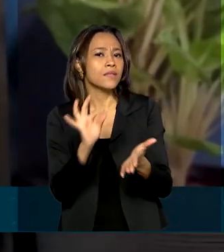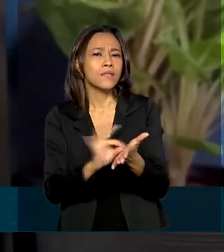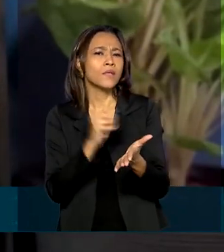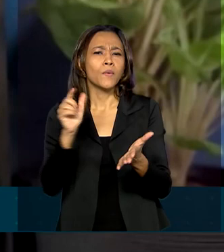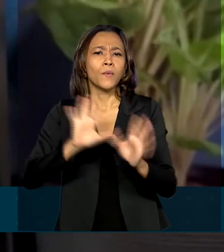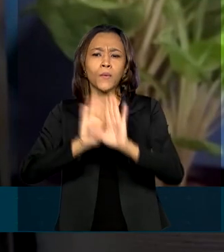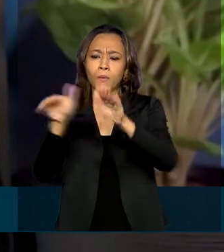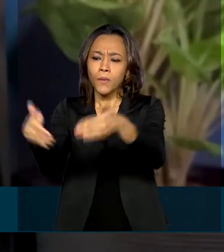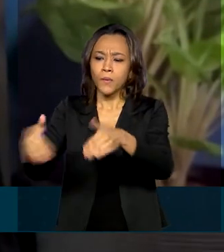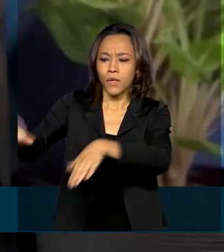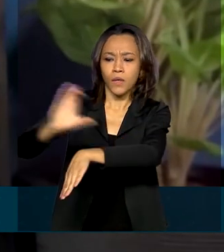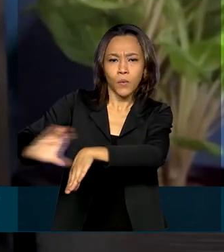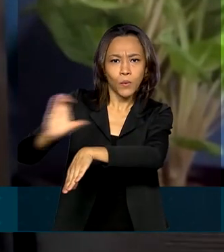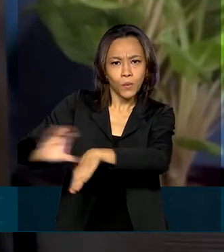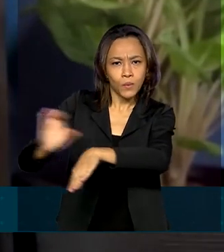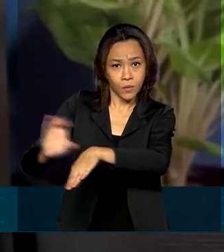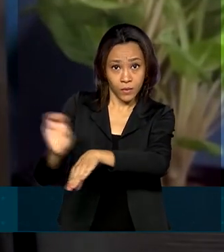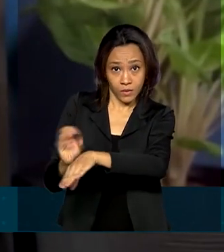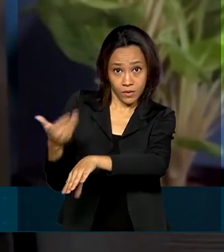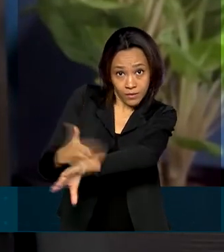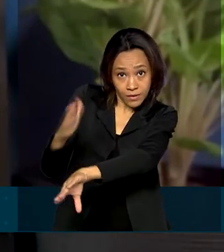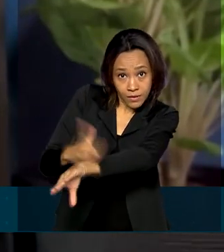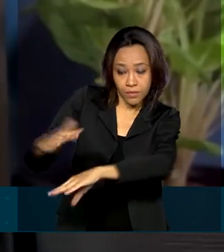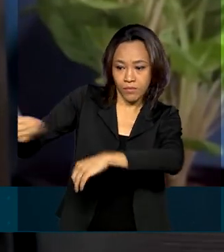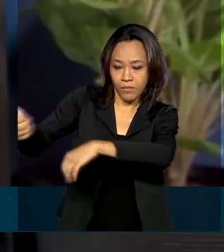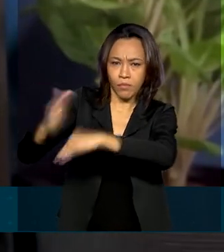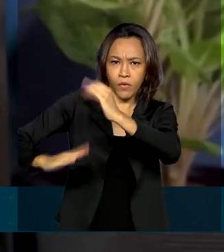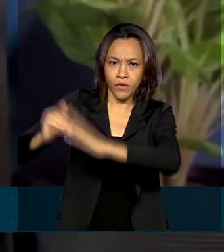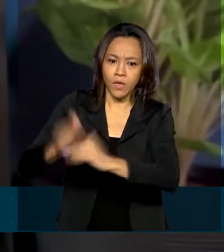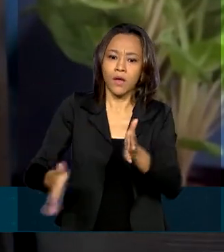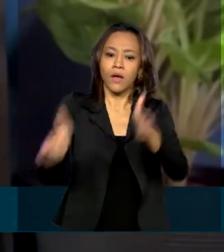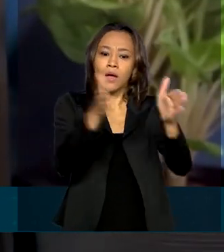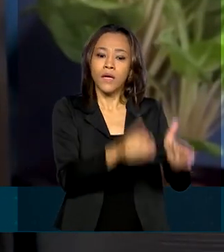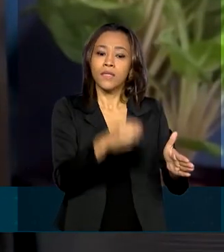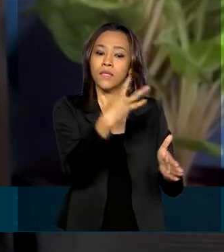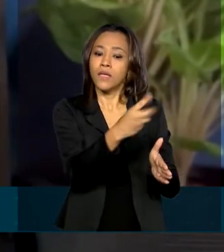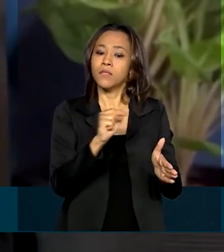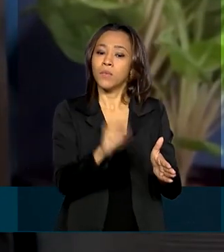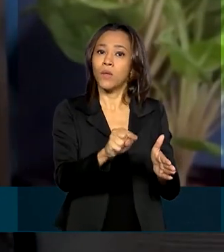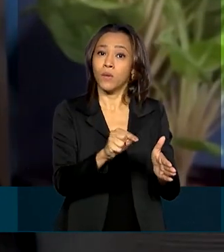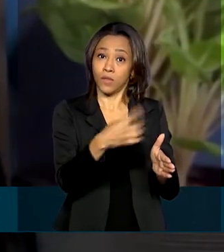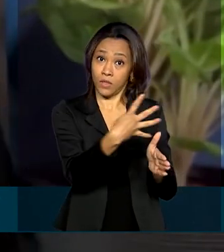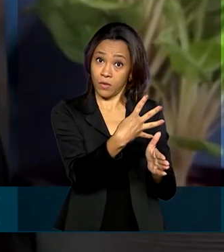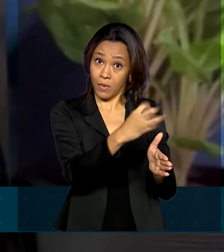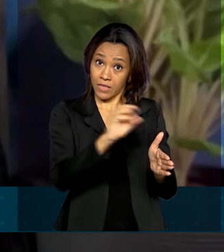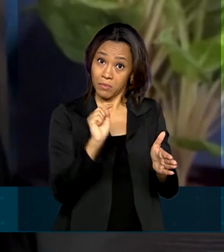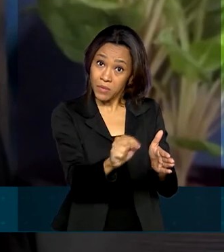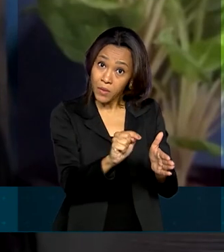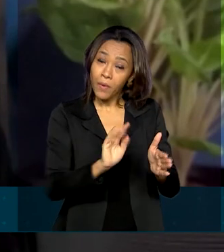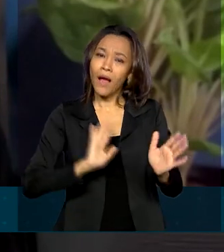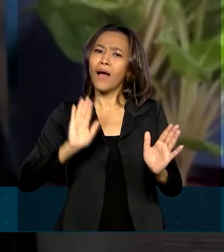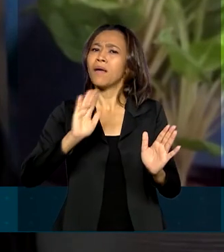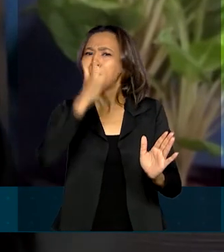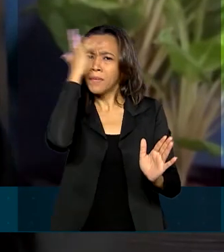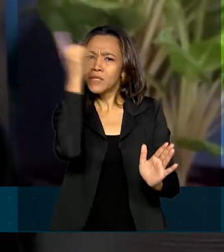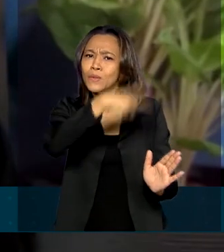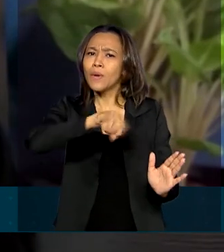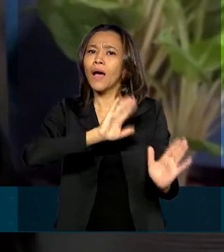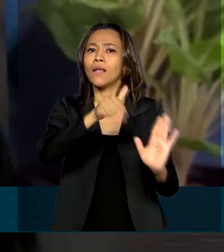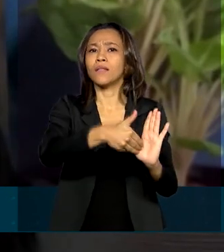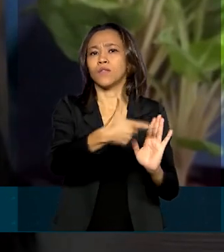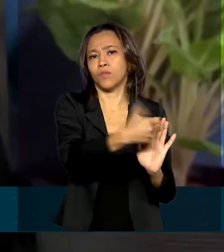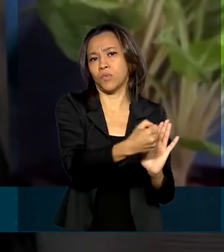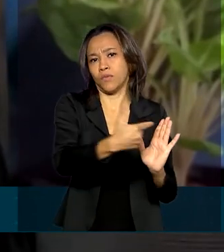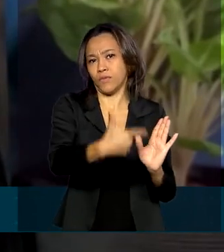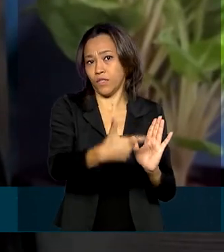qualificação profissional ou 3,4 milhões de até 2023. Segundo o